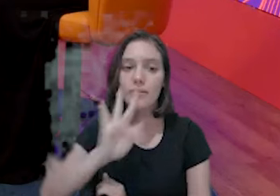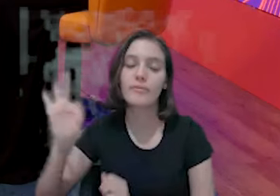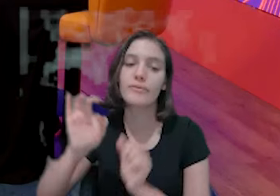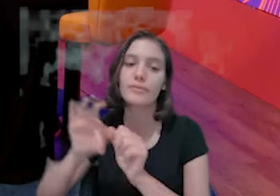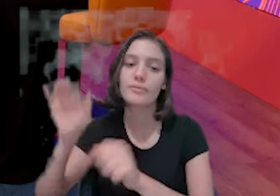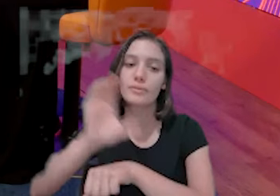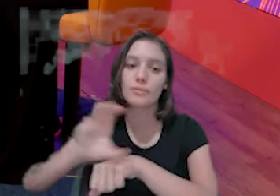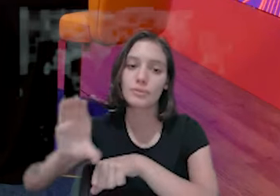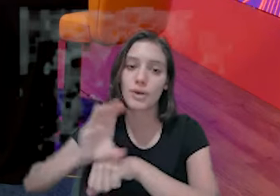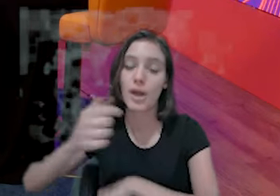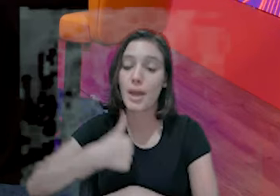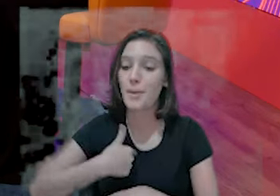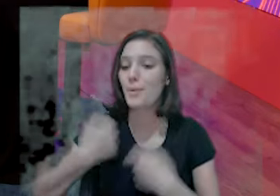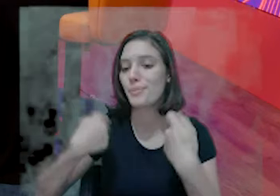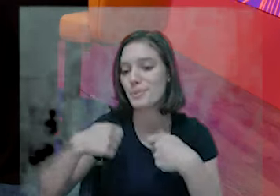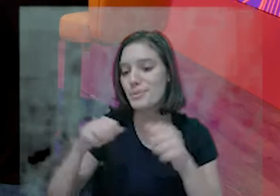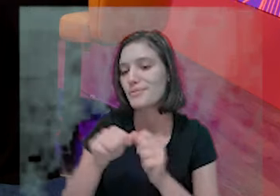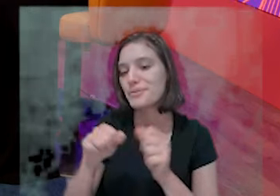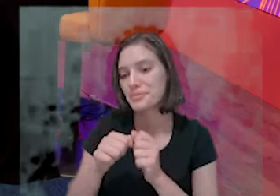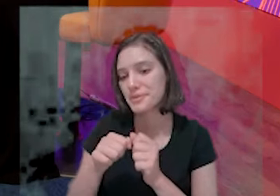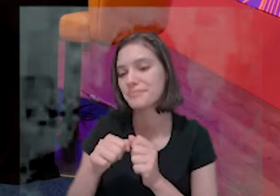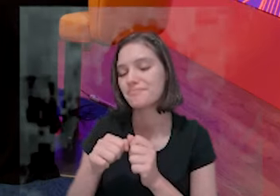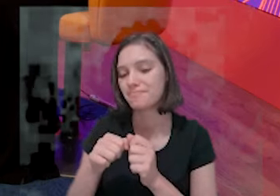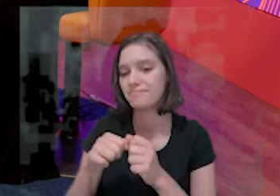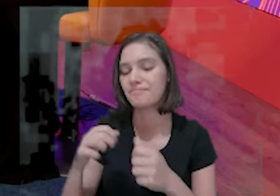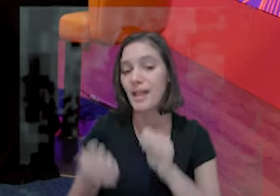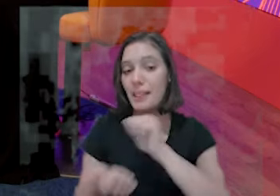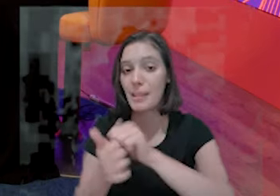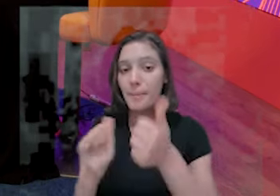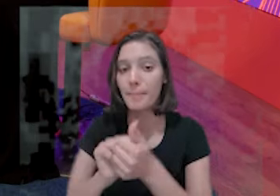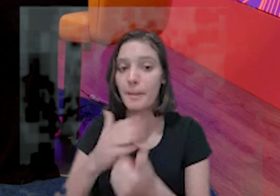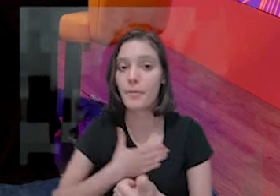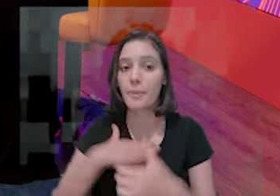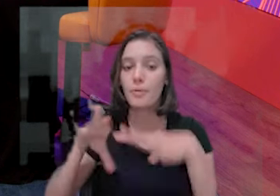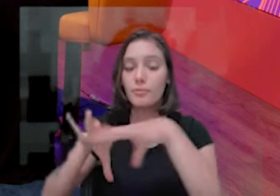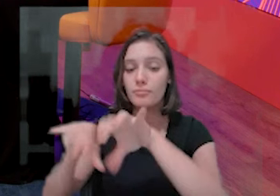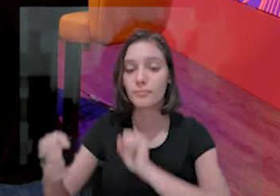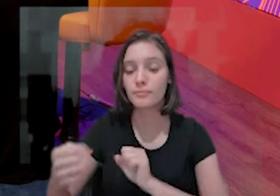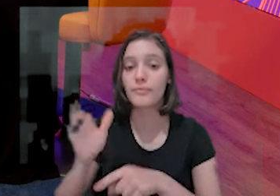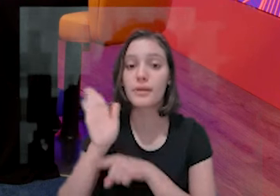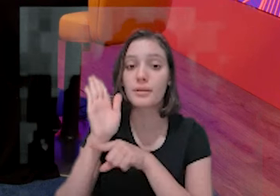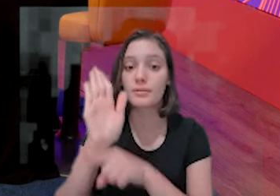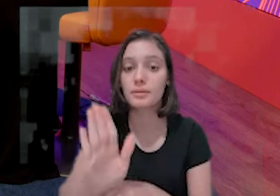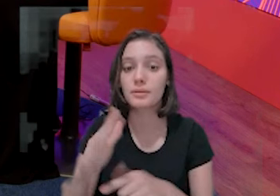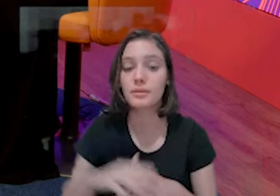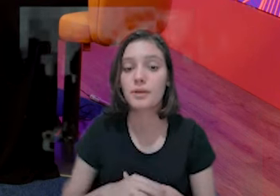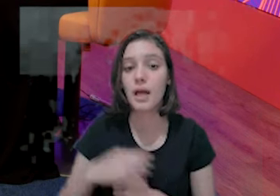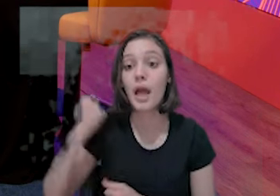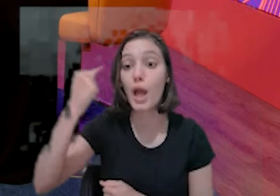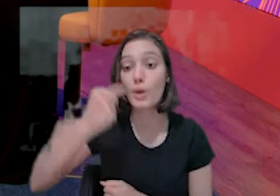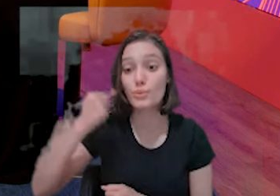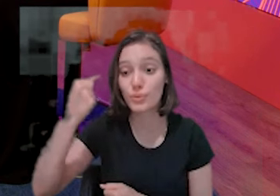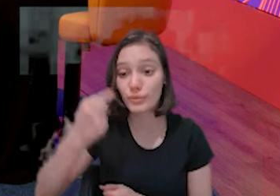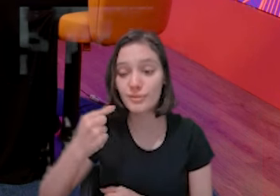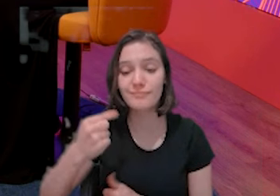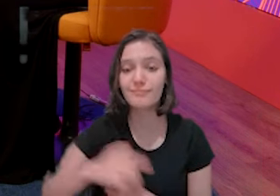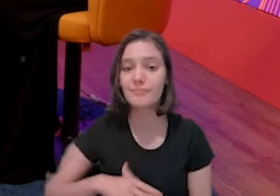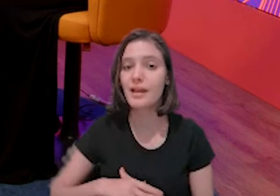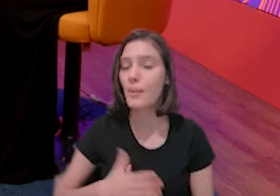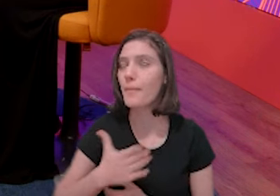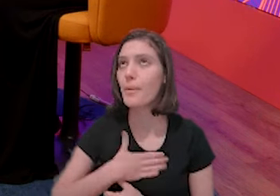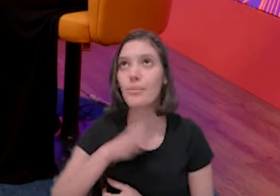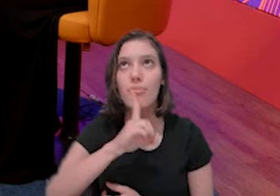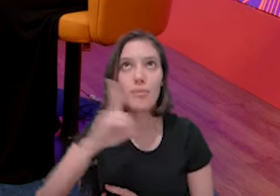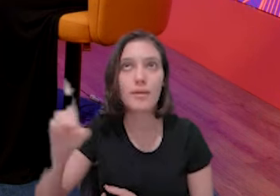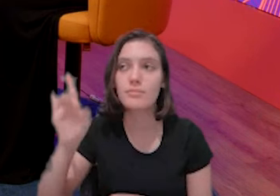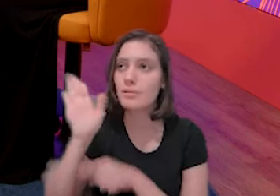e tem esse suporte. Em advocacia, nem o que falaram, meu Deus, eles foram um suporte bastante grande no centro do imigrante,